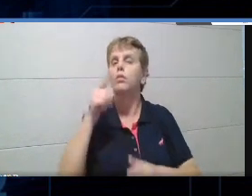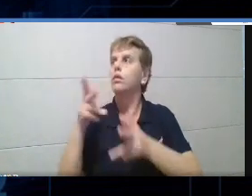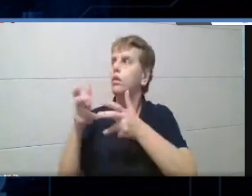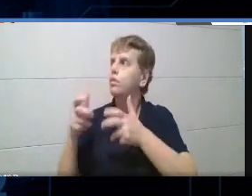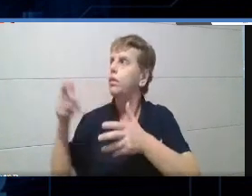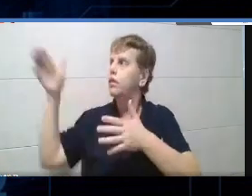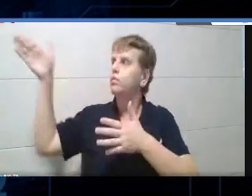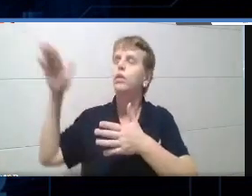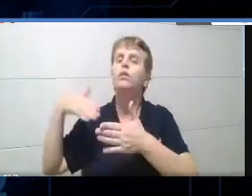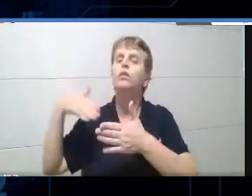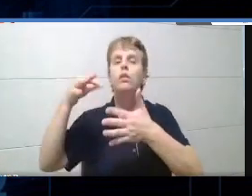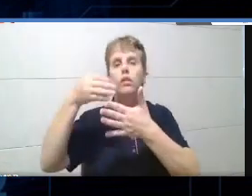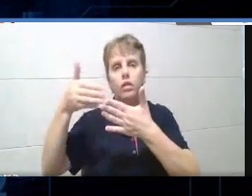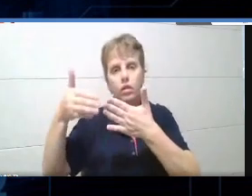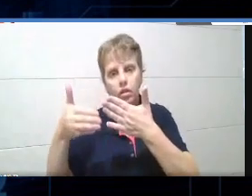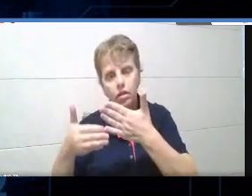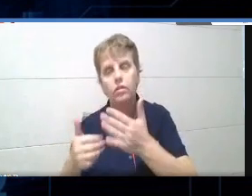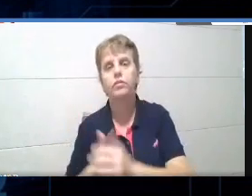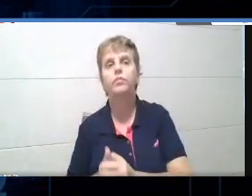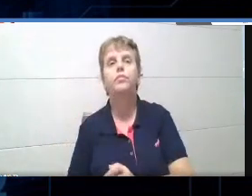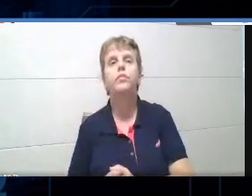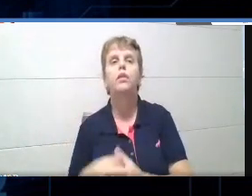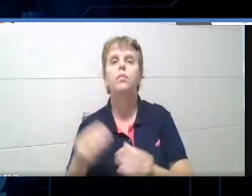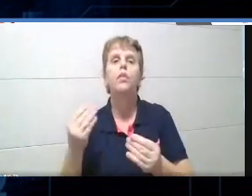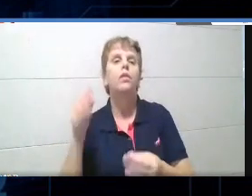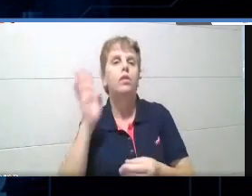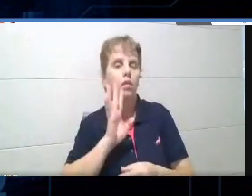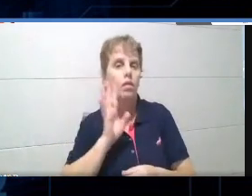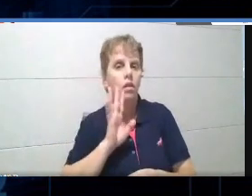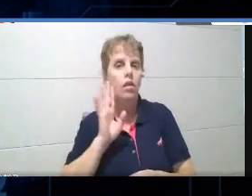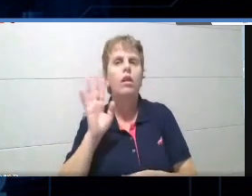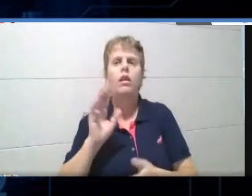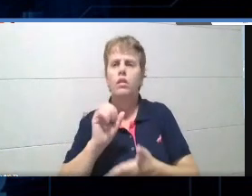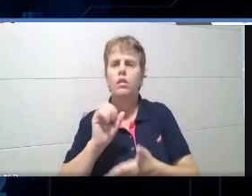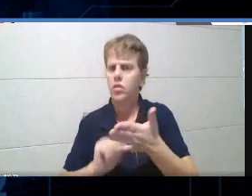critérios avaliativos, esse aqui também ficou muito interessante, essa atividade,